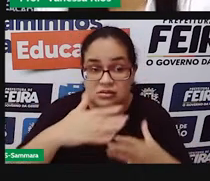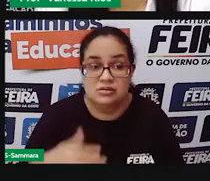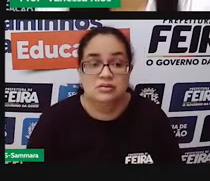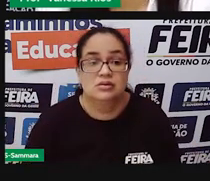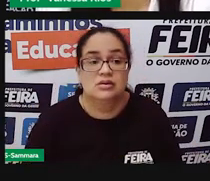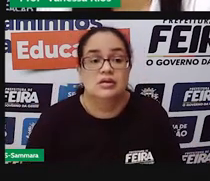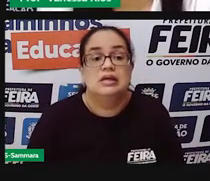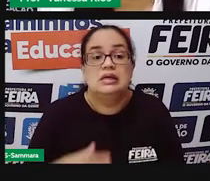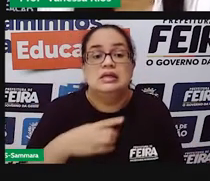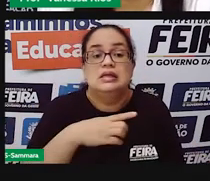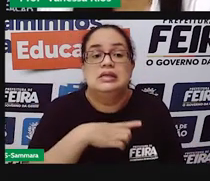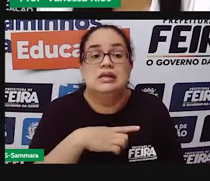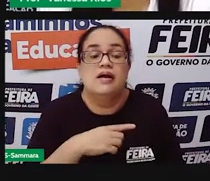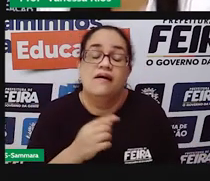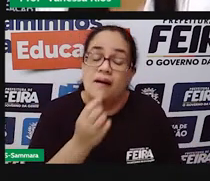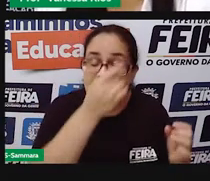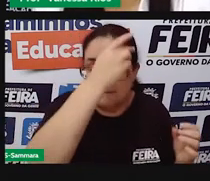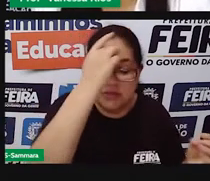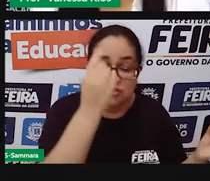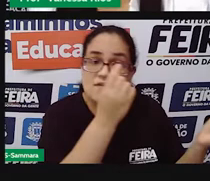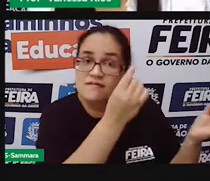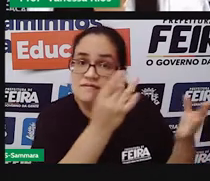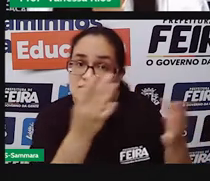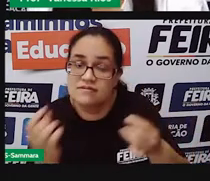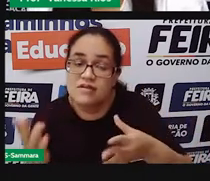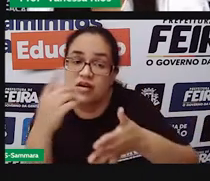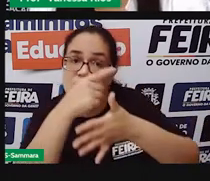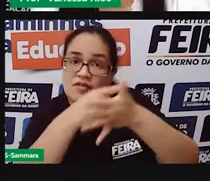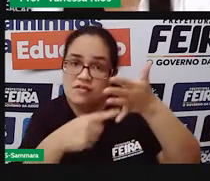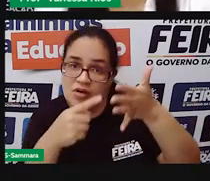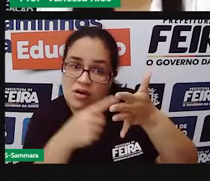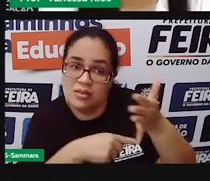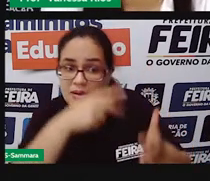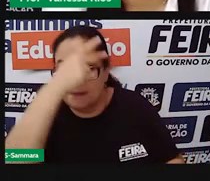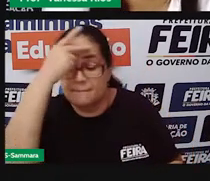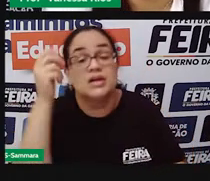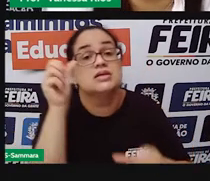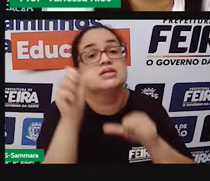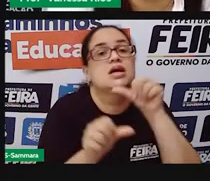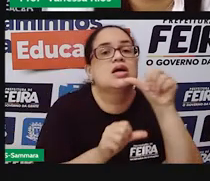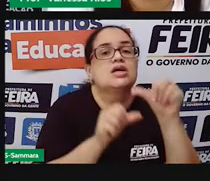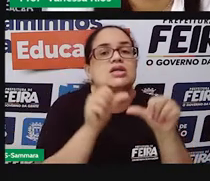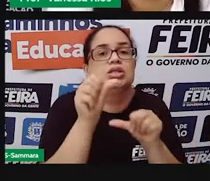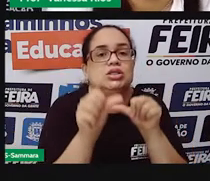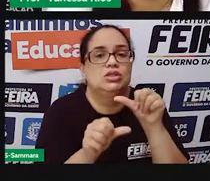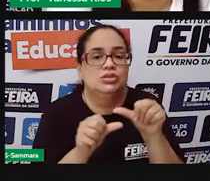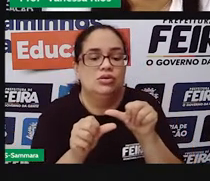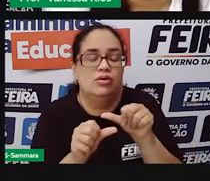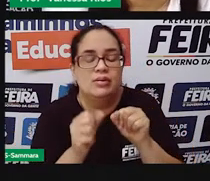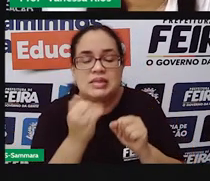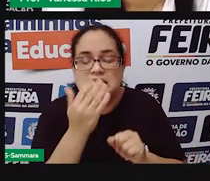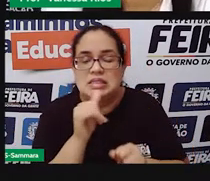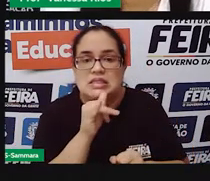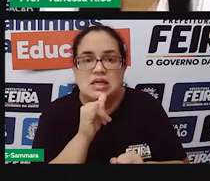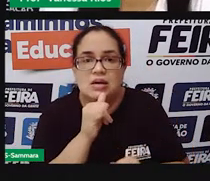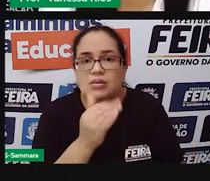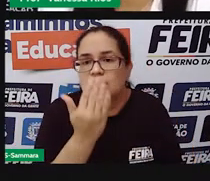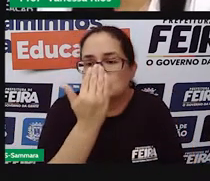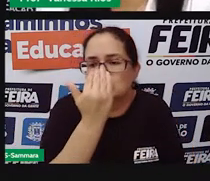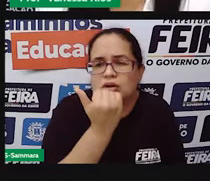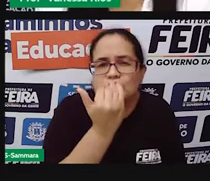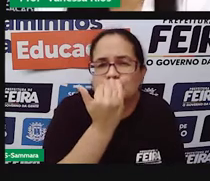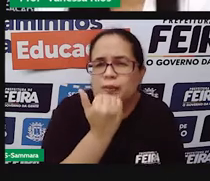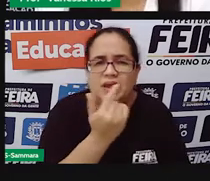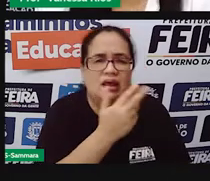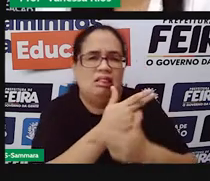vinda do voto, né? Você vota em alguém em troca de algum favor. E aí você acaba